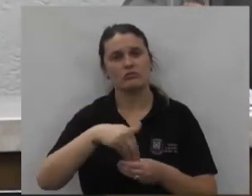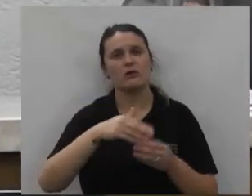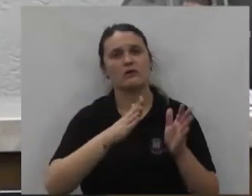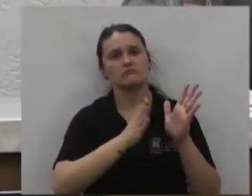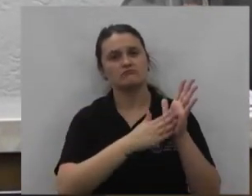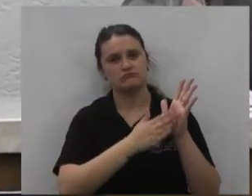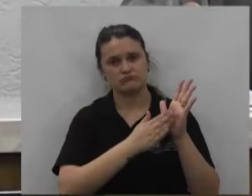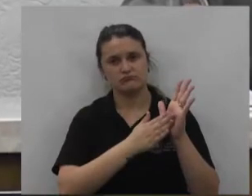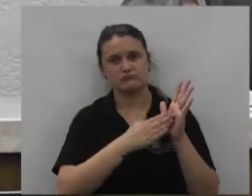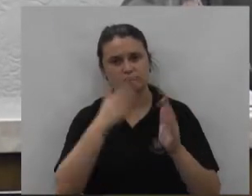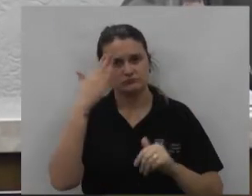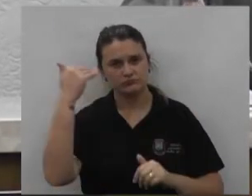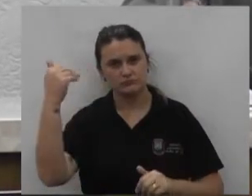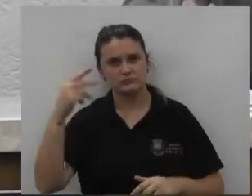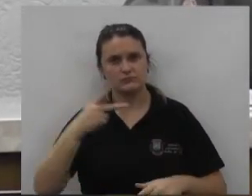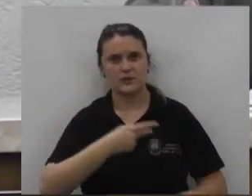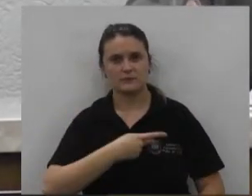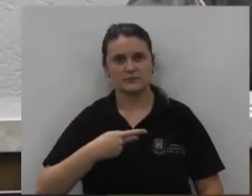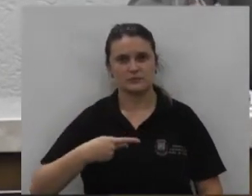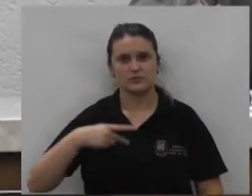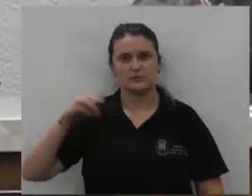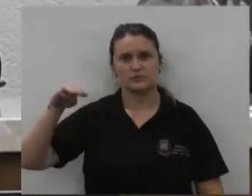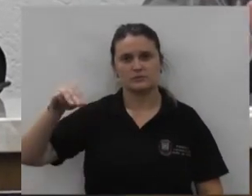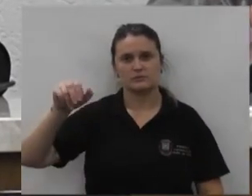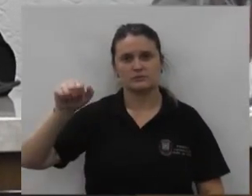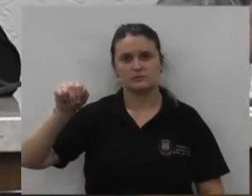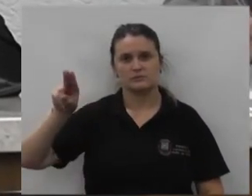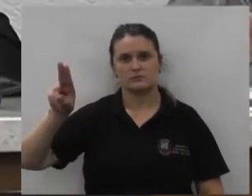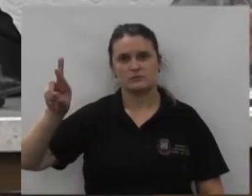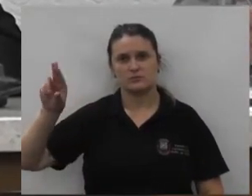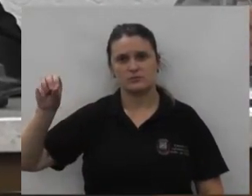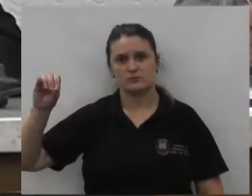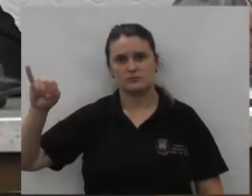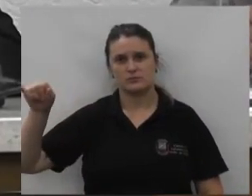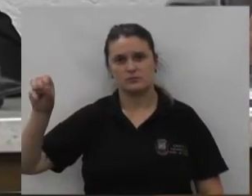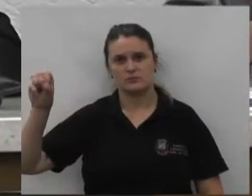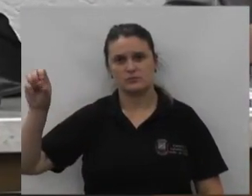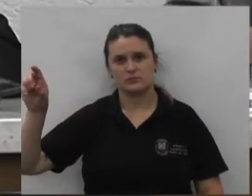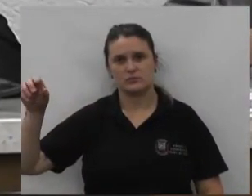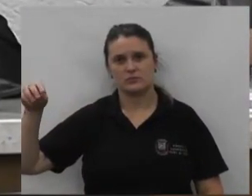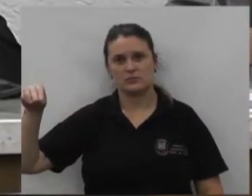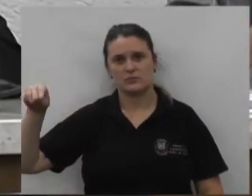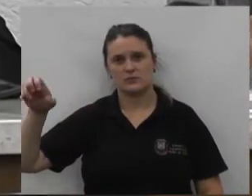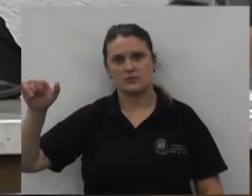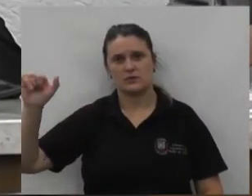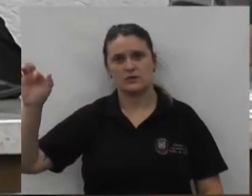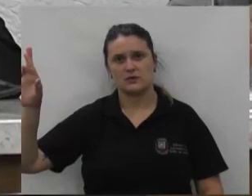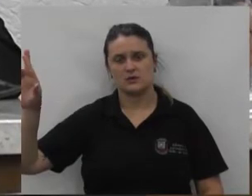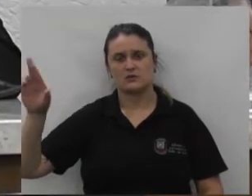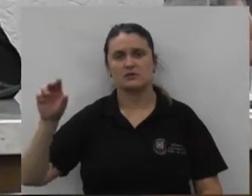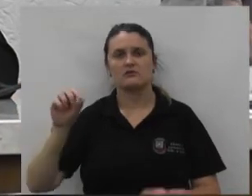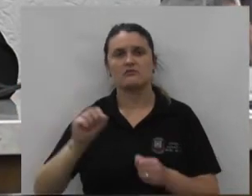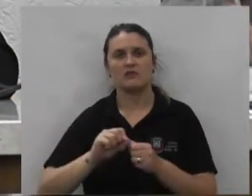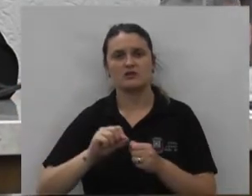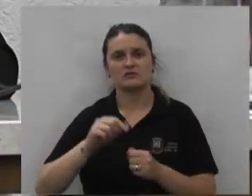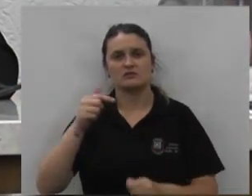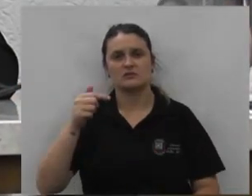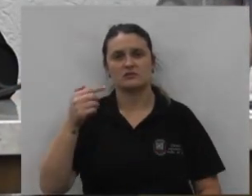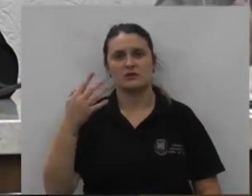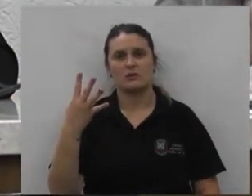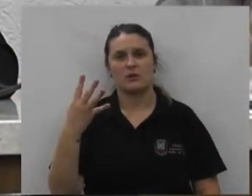aplauso ao pastor Mário José Meyer que neste mês de novembro completa 74 anos de idade